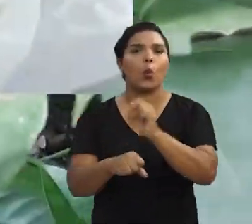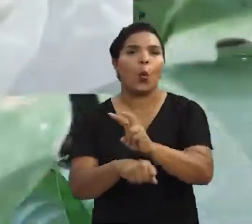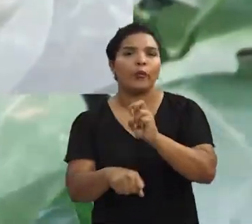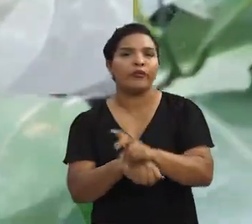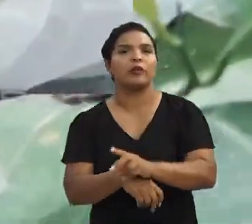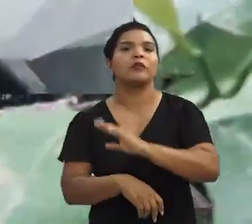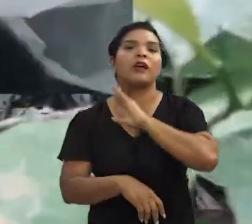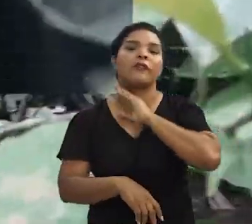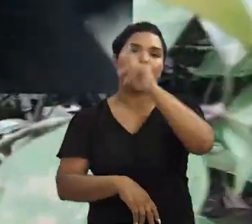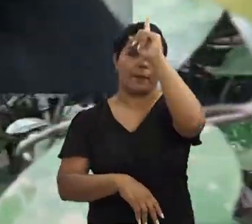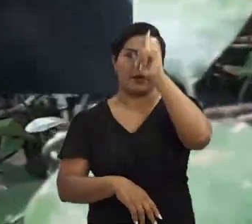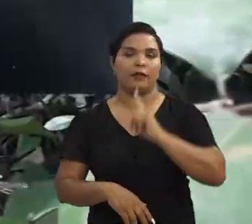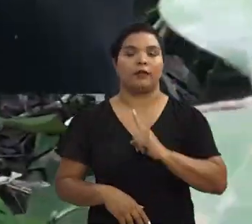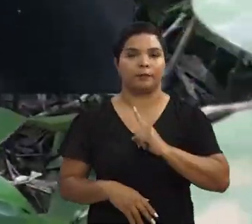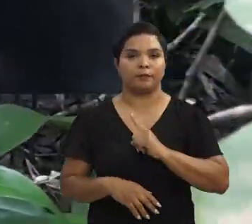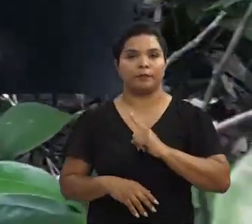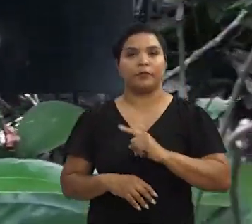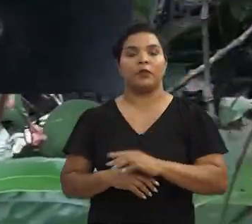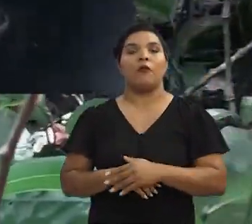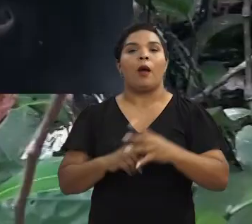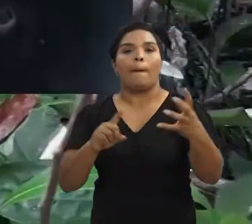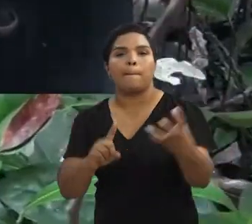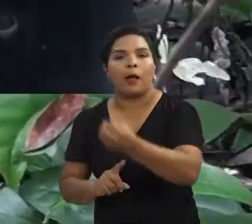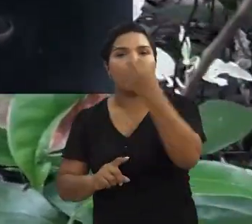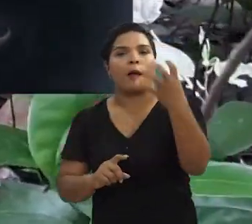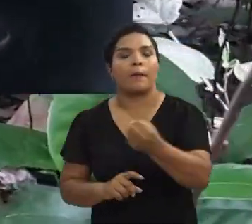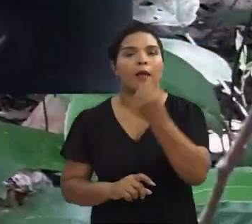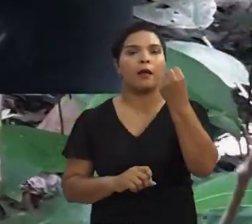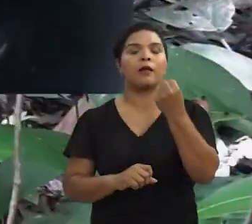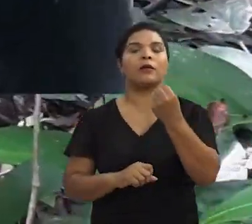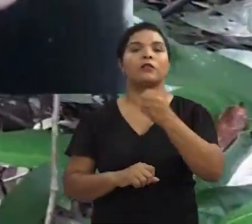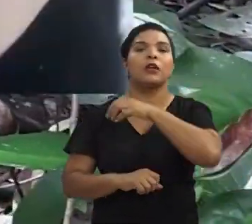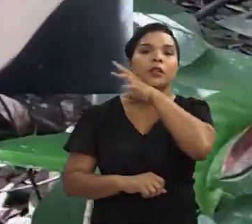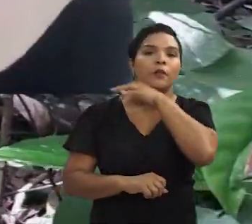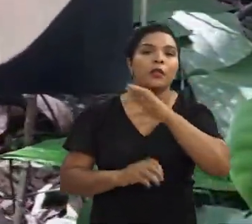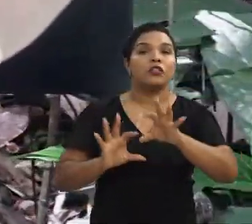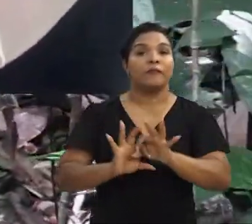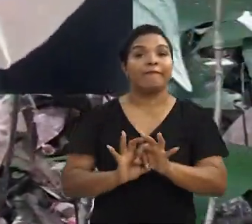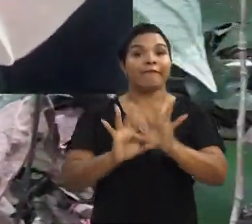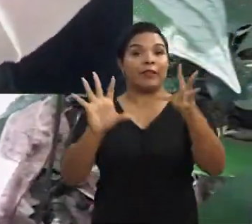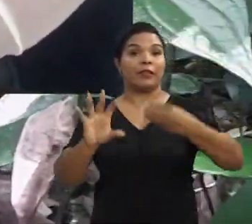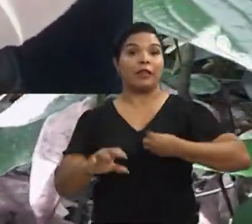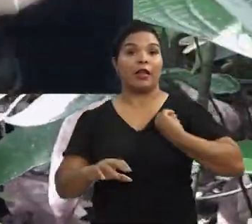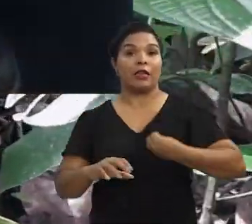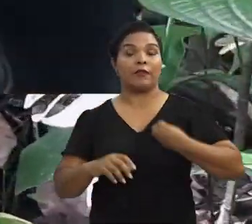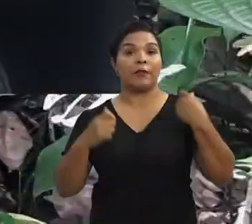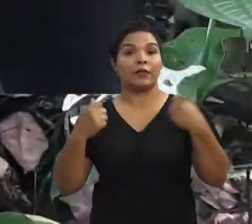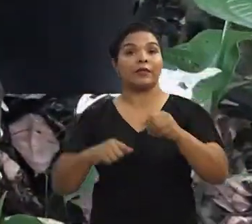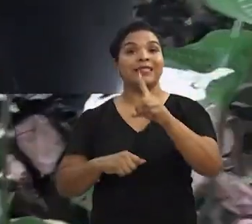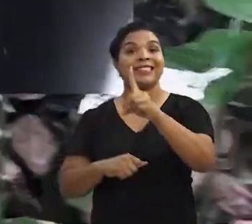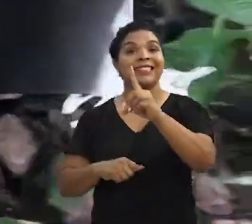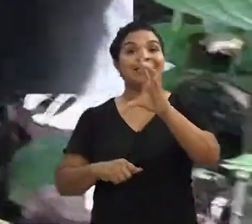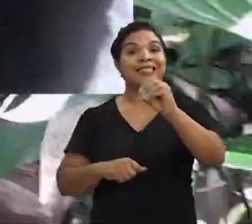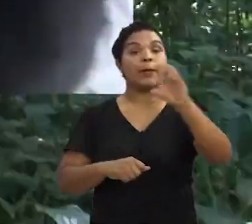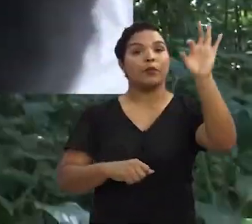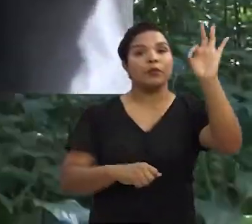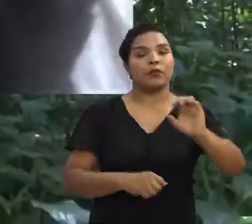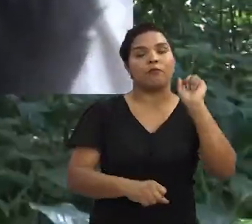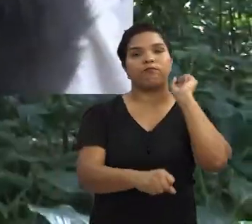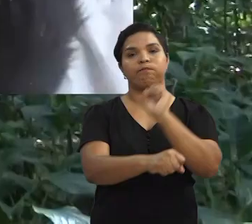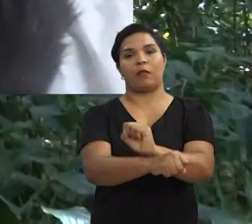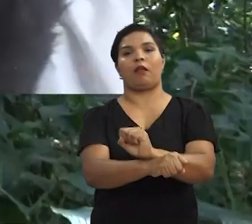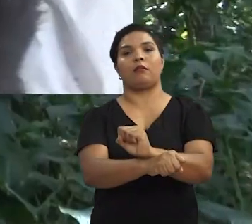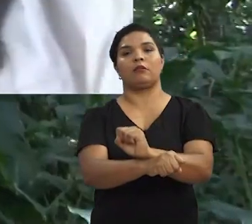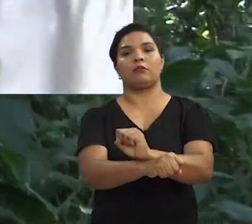com o vírus da febre amarela. Numa situação de captura de animais de vida livre, a gente precisa daquele animal 100%